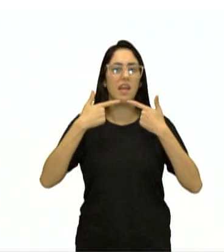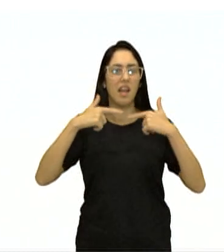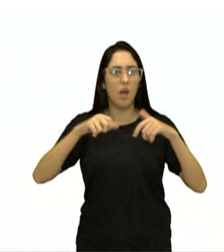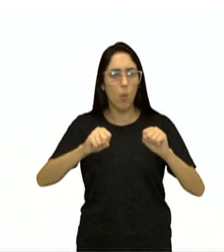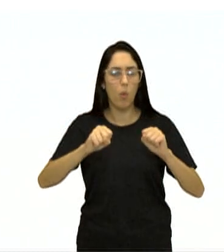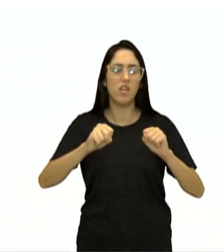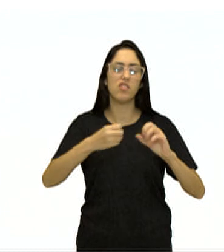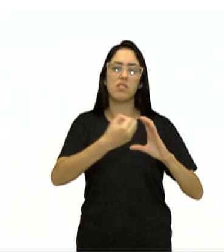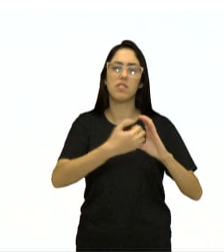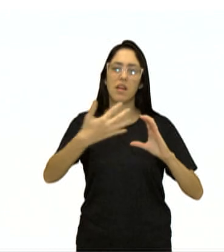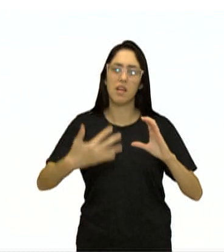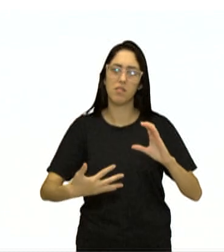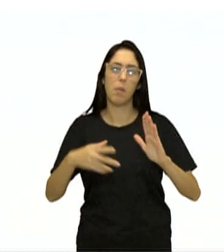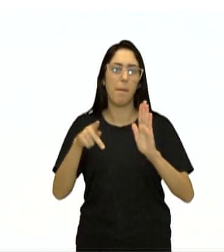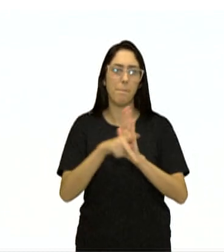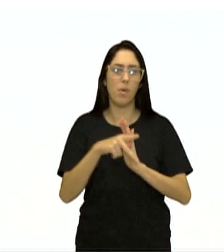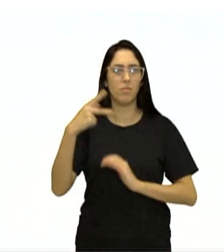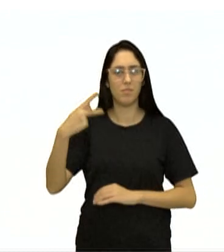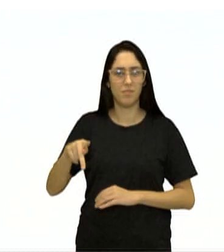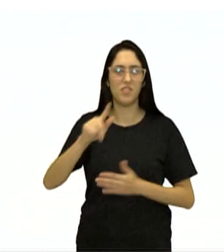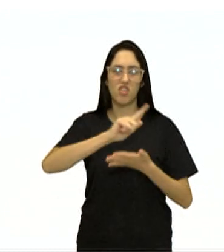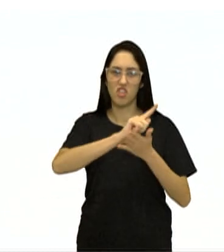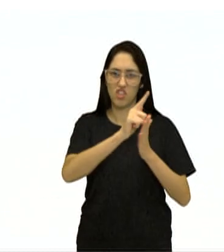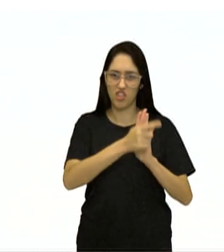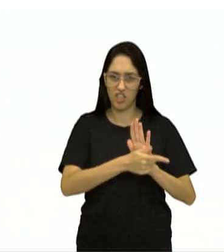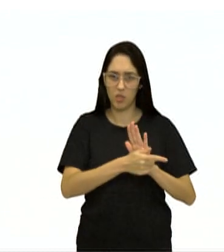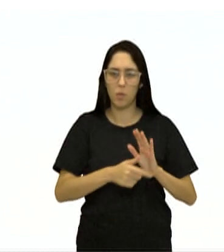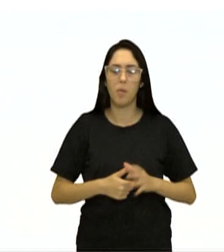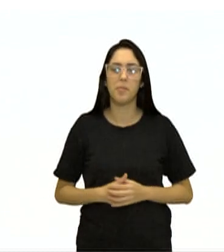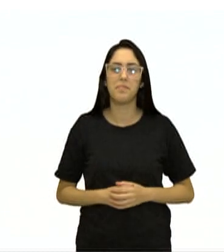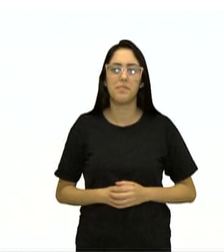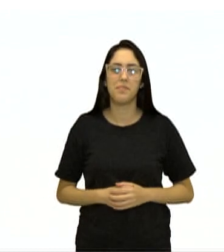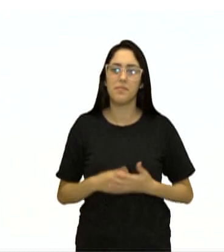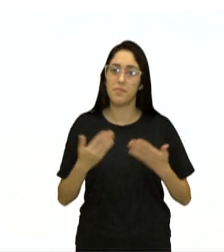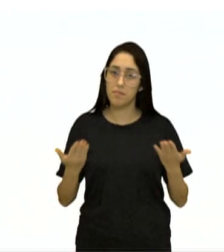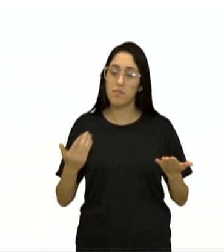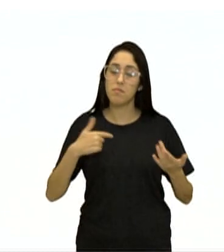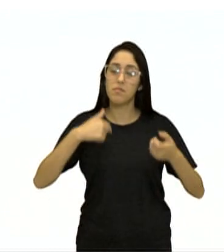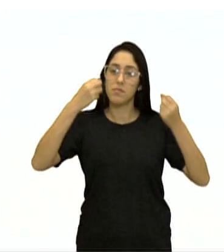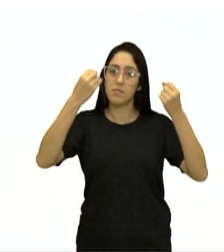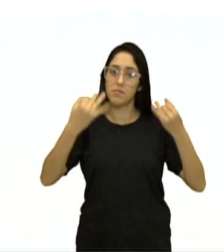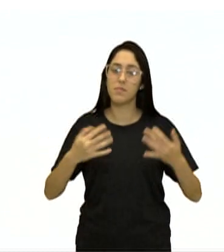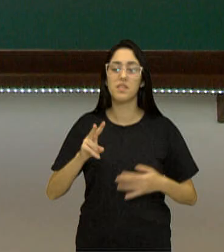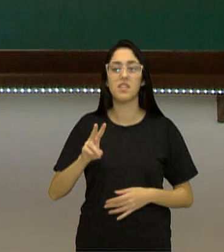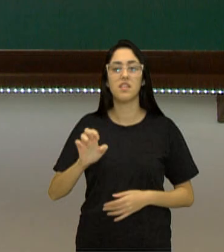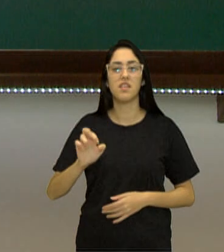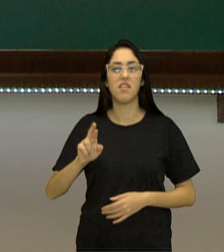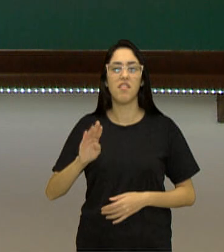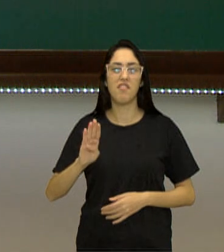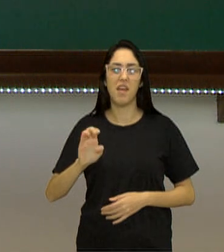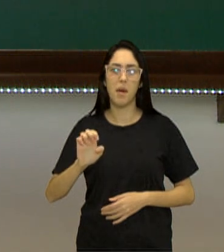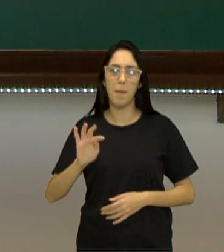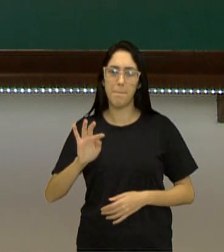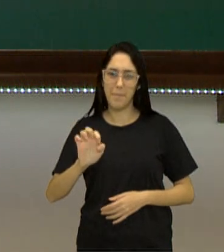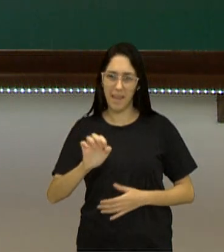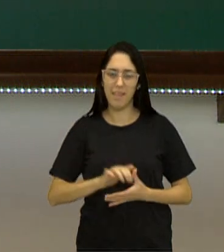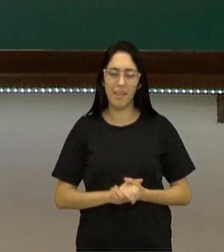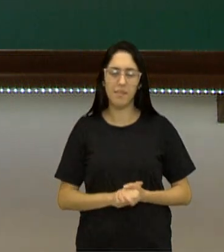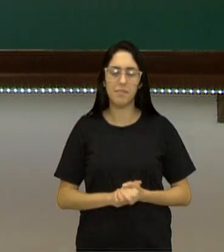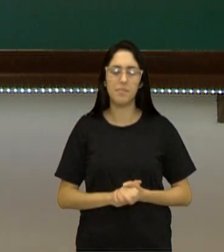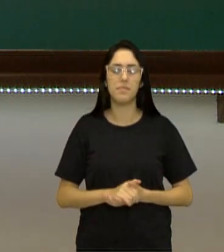características desse gênero. Vamos trabalhar sobre o verbete. Aqui, hoje, vamos entrar lá,